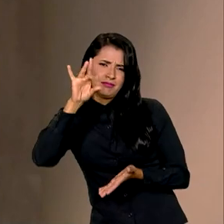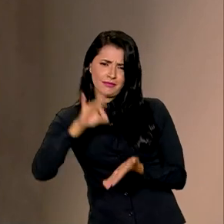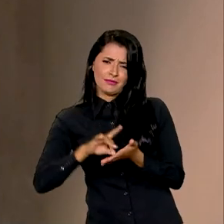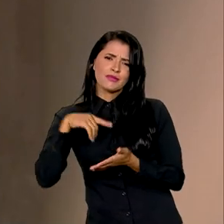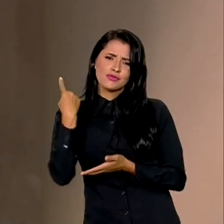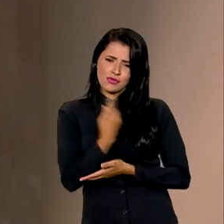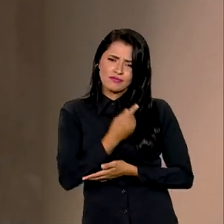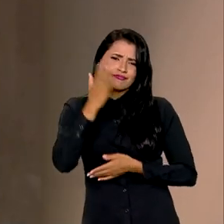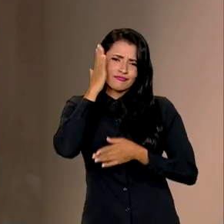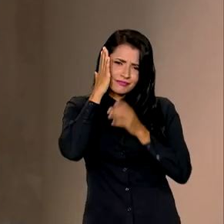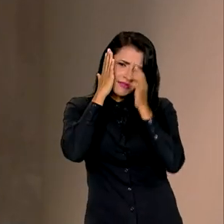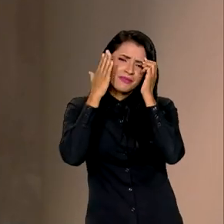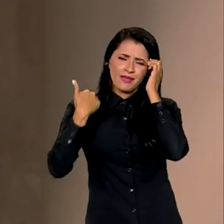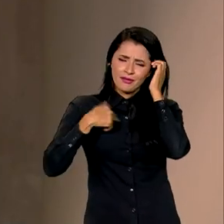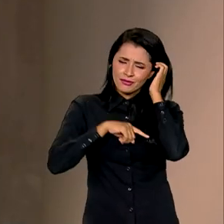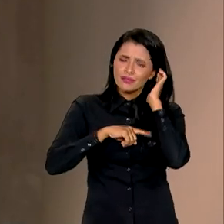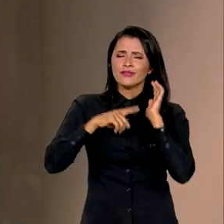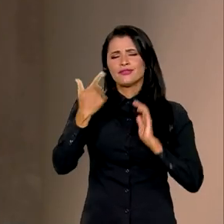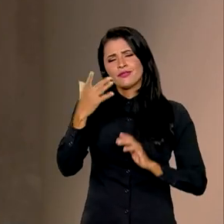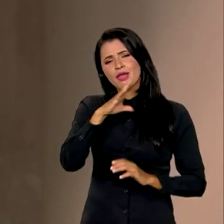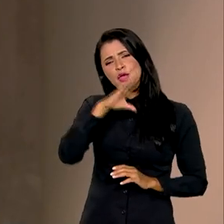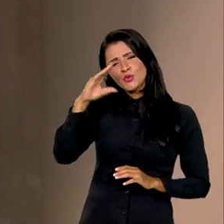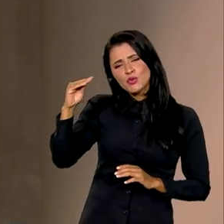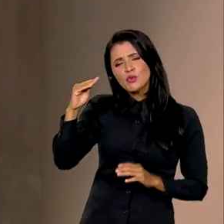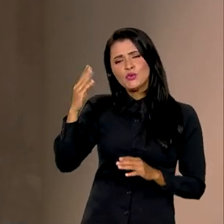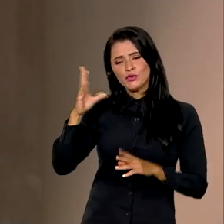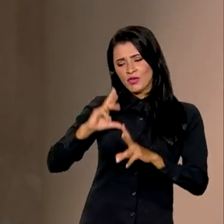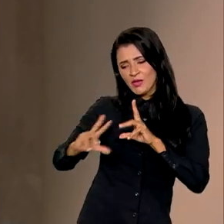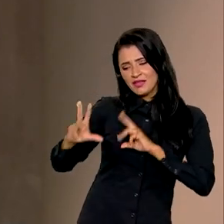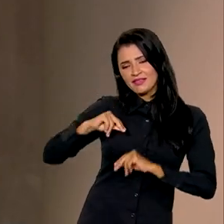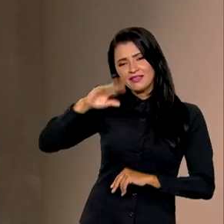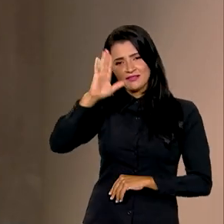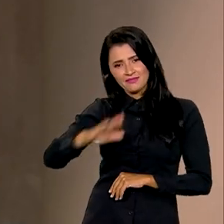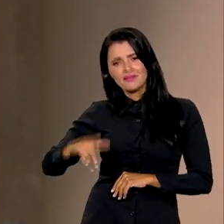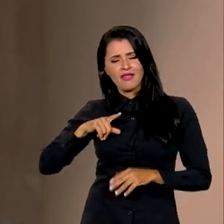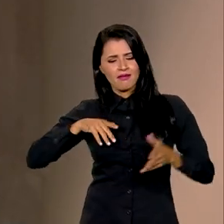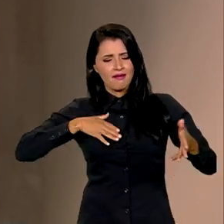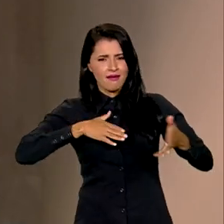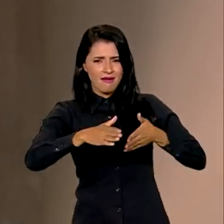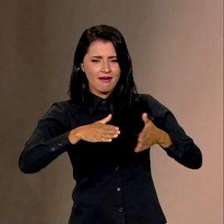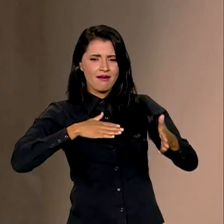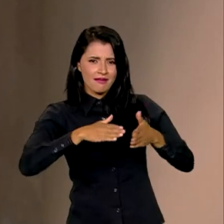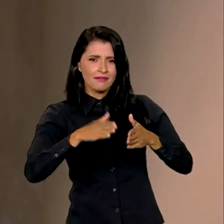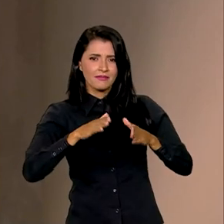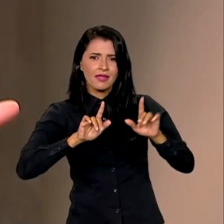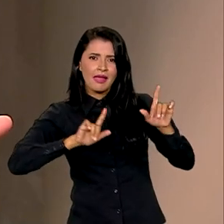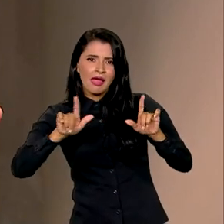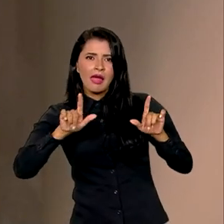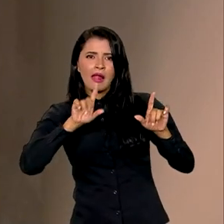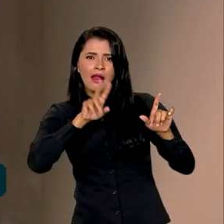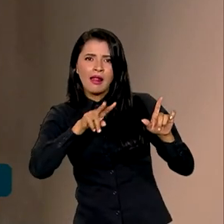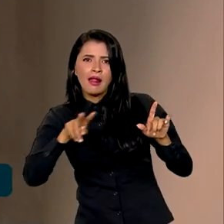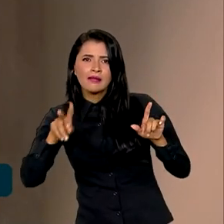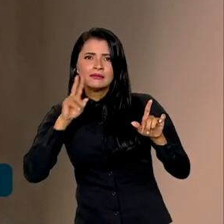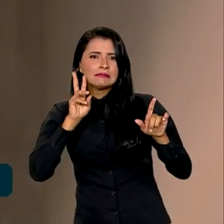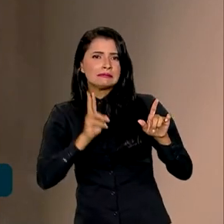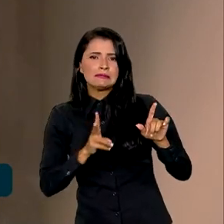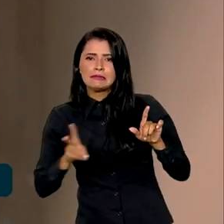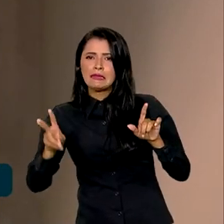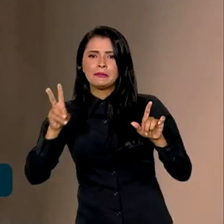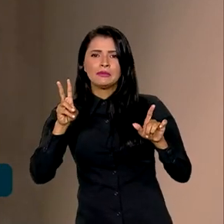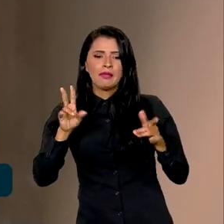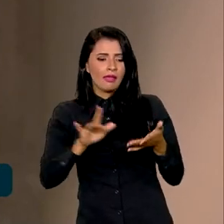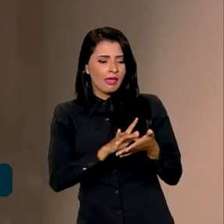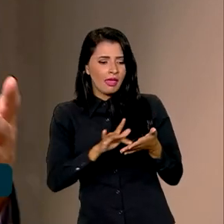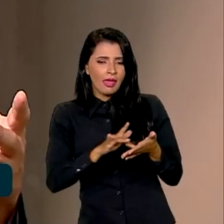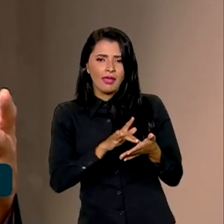Nós sabemos, nós adultos, adolescentes, crianças, temos acesso a telas o tempo inteiro. Uma parte desse